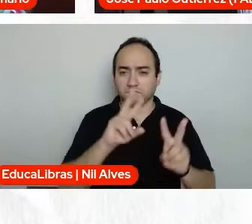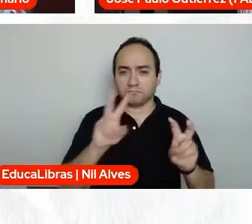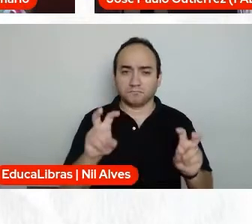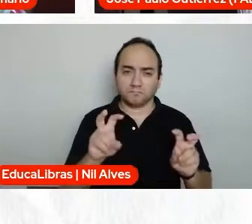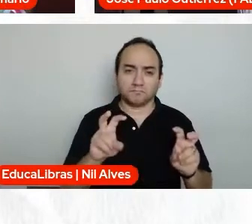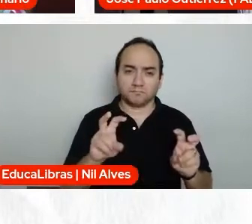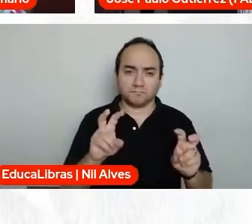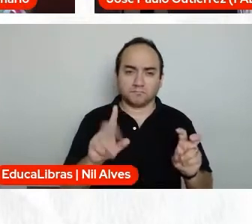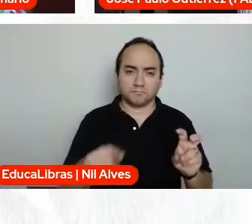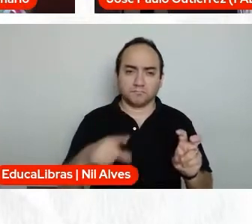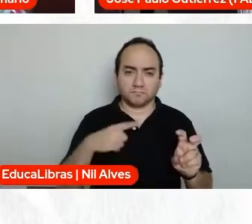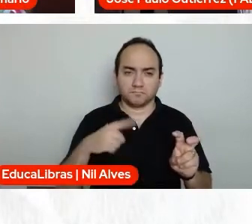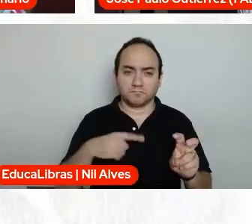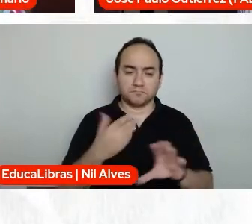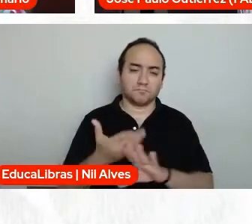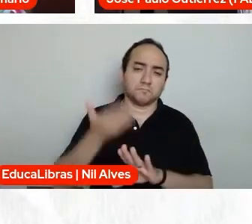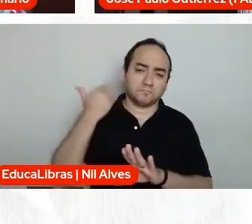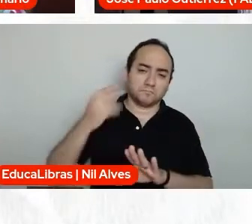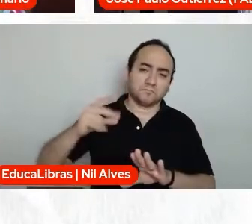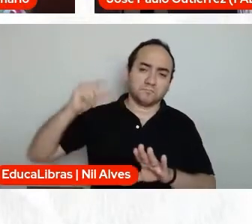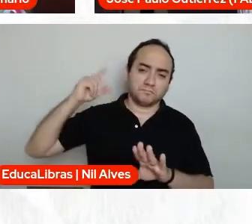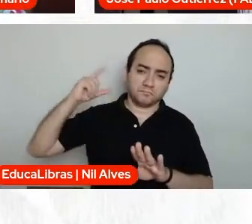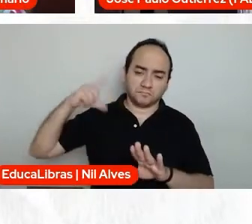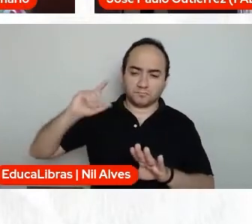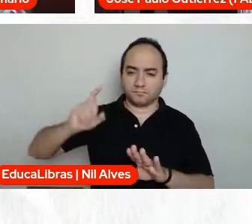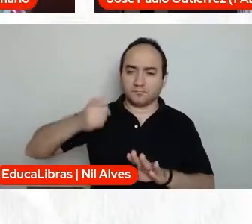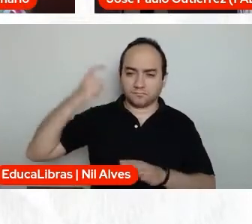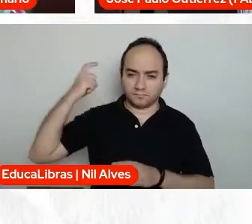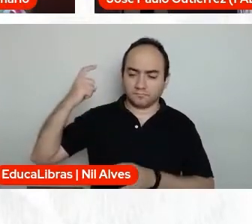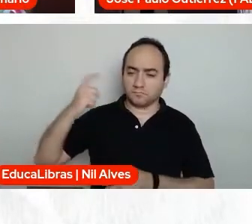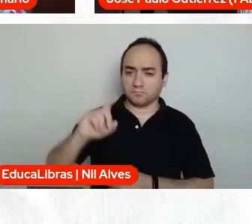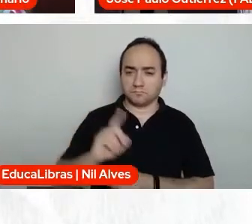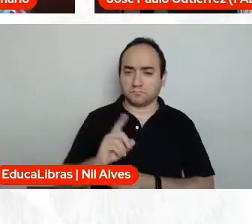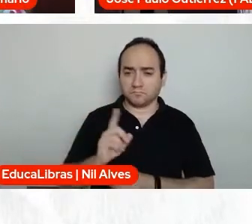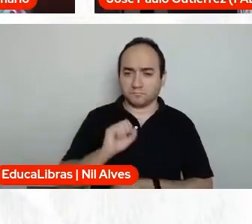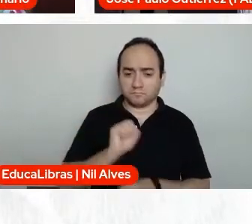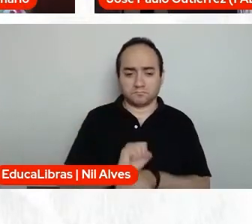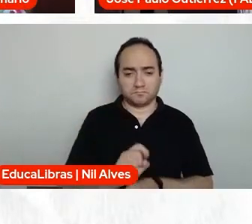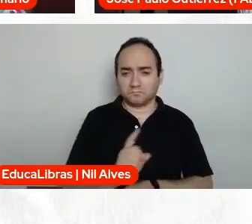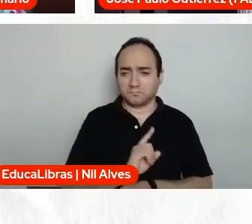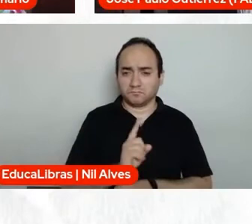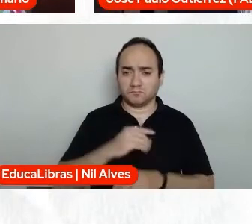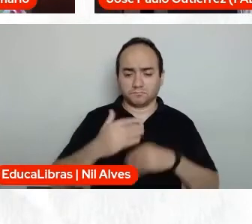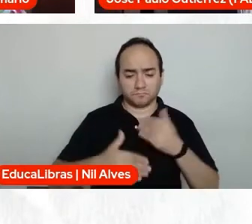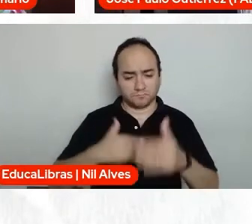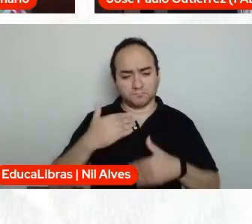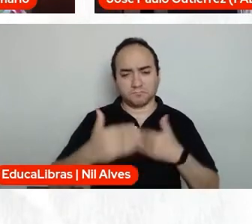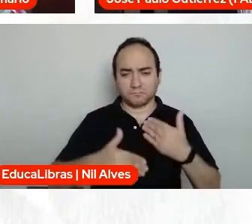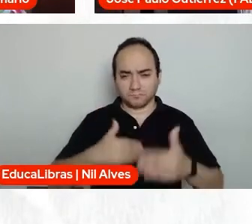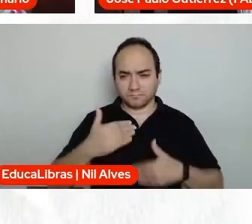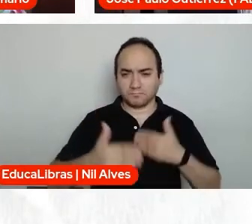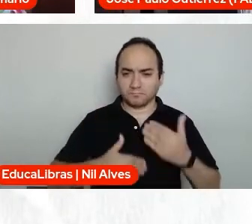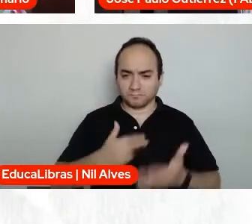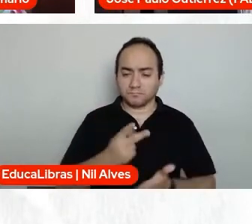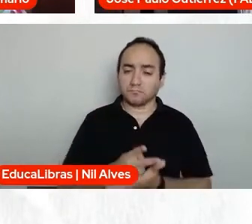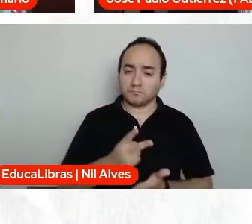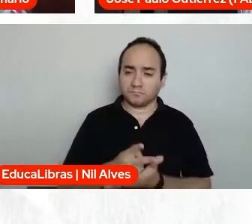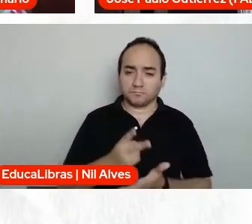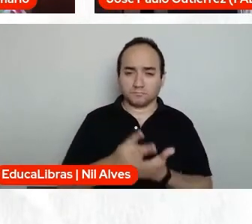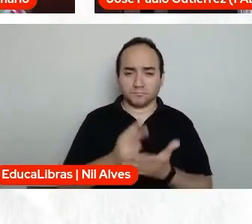sobre a pré-história, né? Que é um conceito problemático, mas a não para de falar dos homens, dos